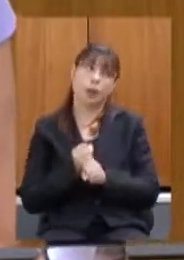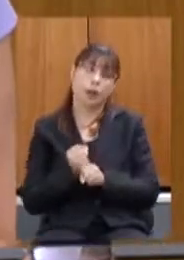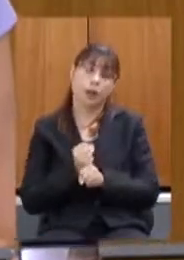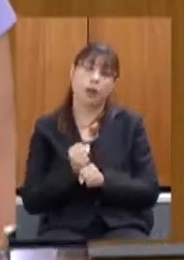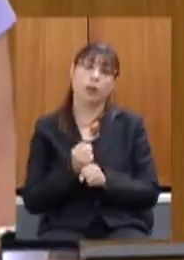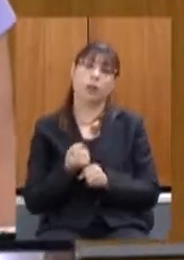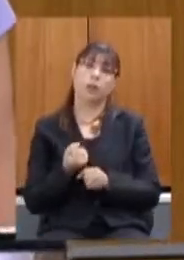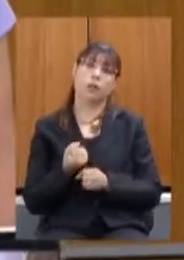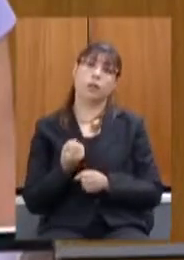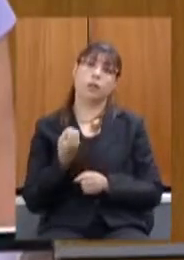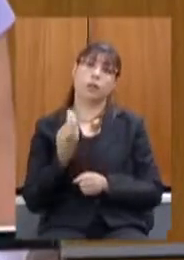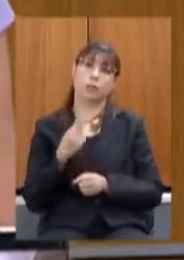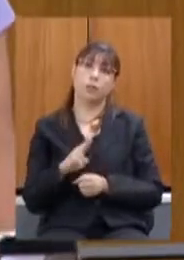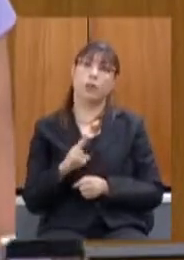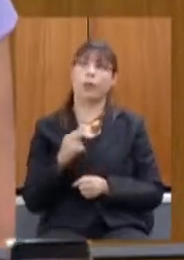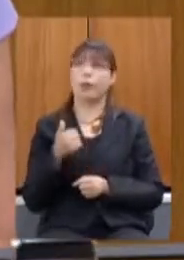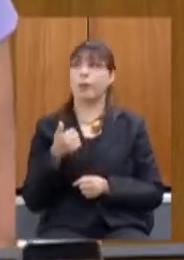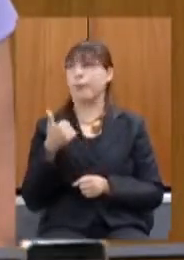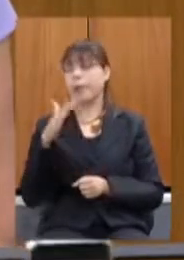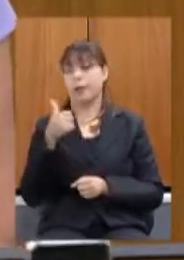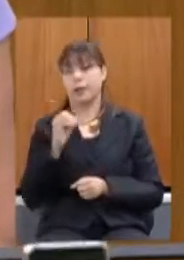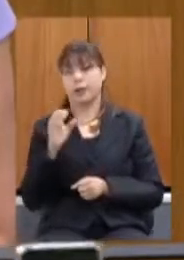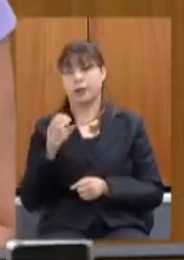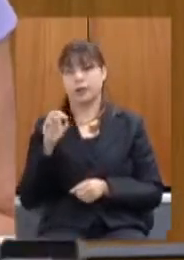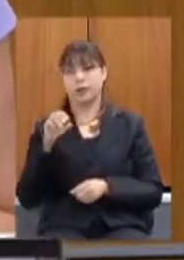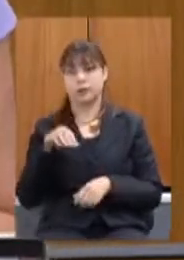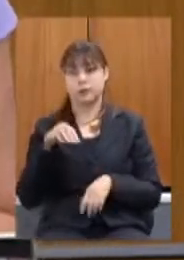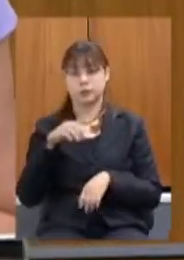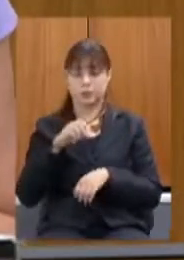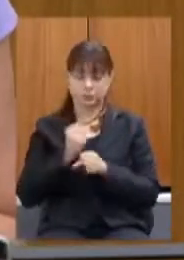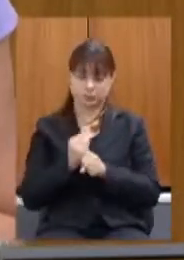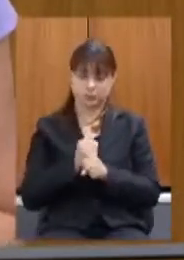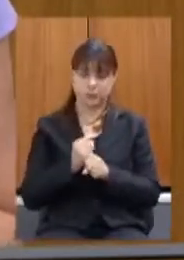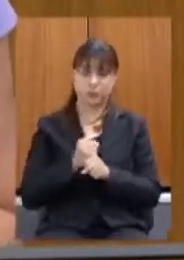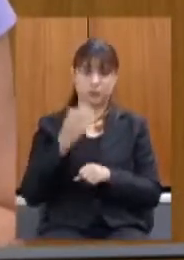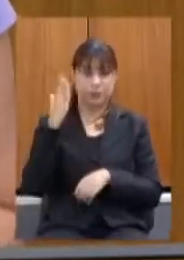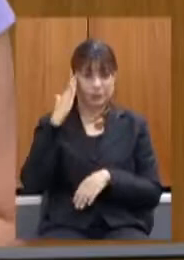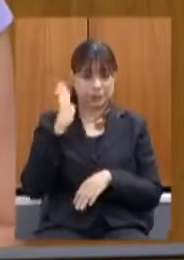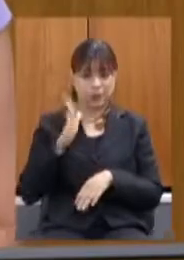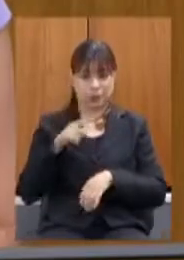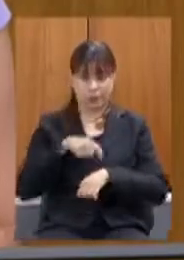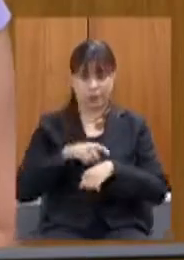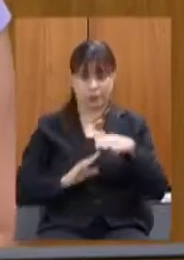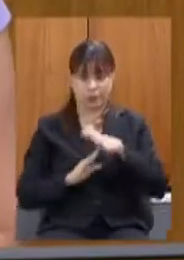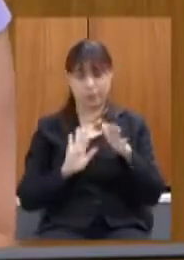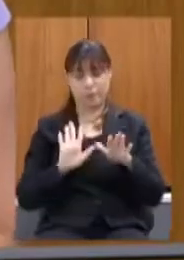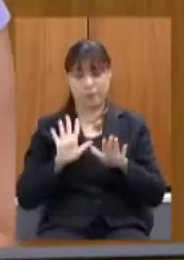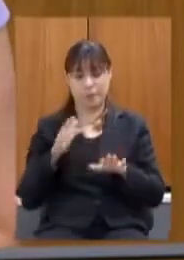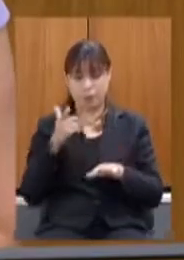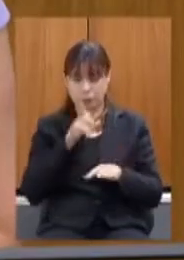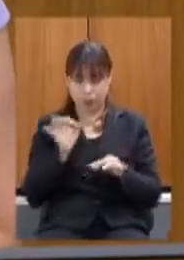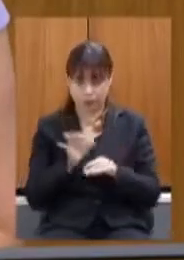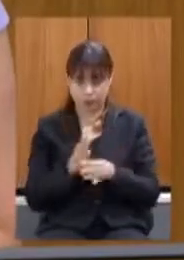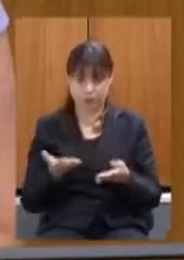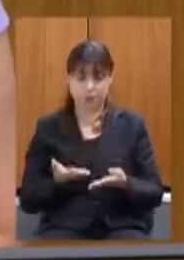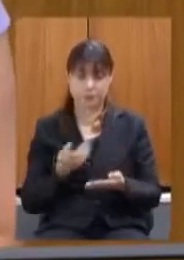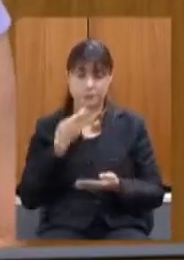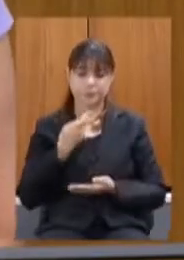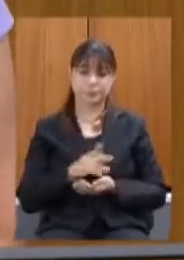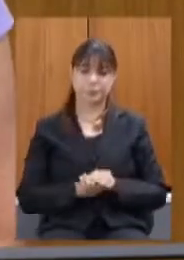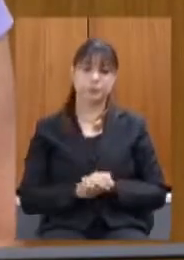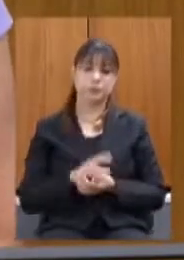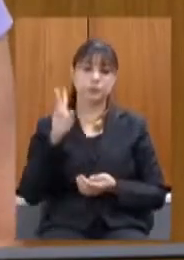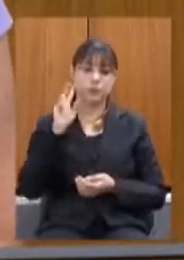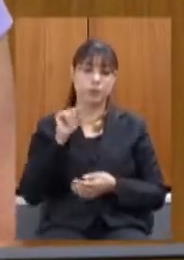mais uma vez sei que eu estou com a limitação do tempo mas só para concluir é importante lembrar que esse